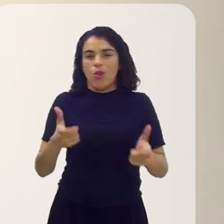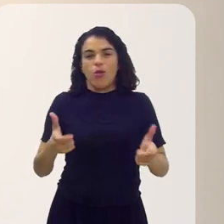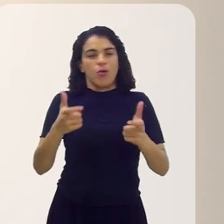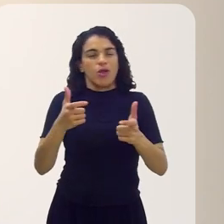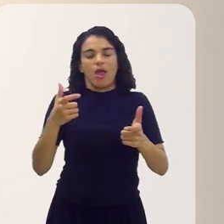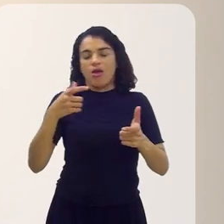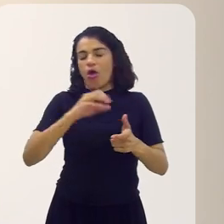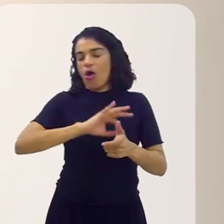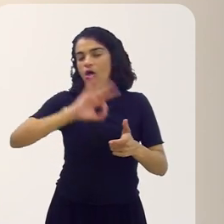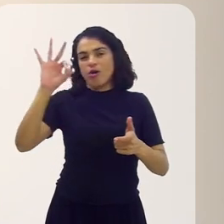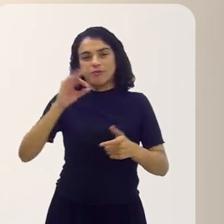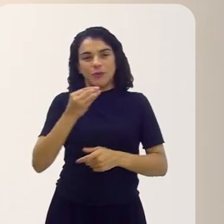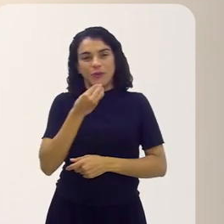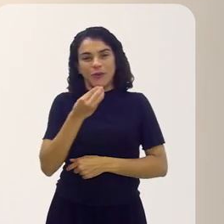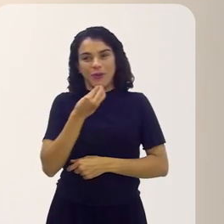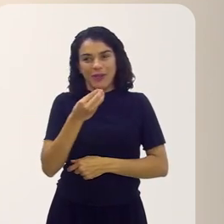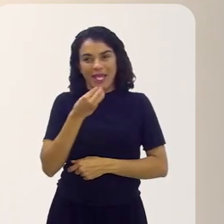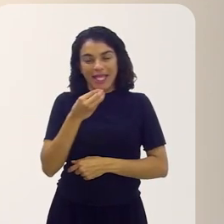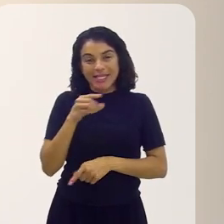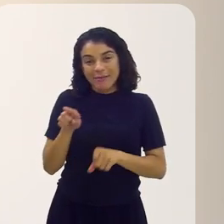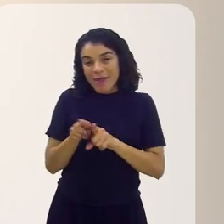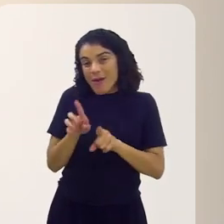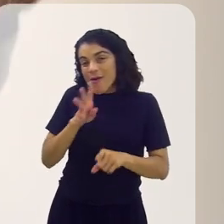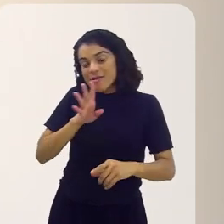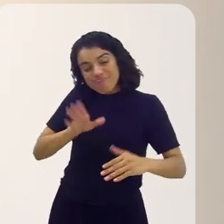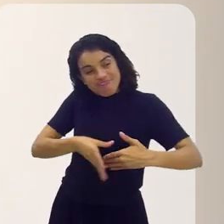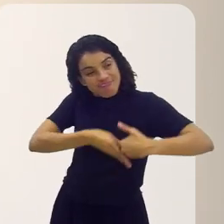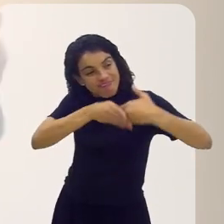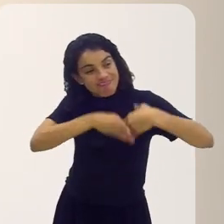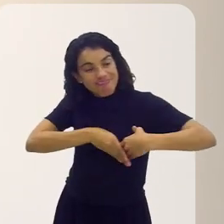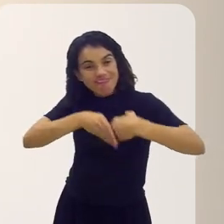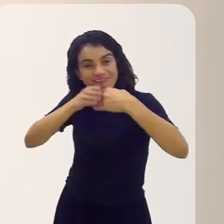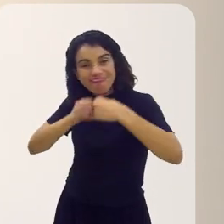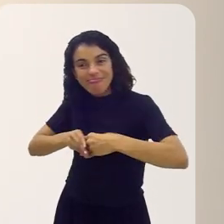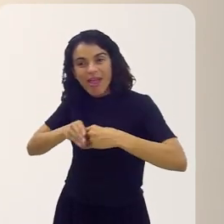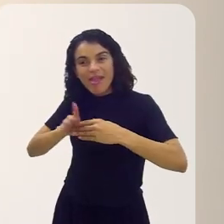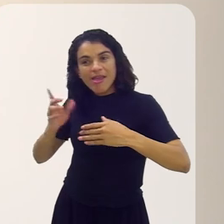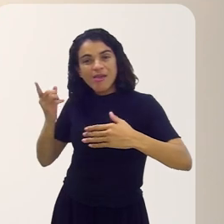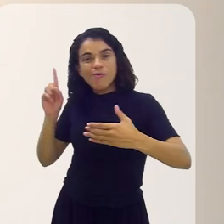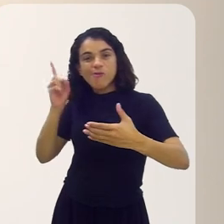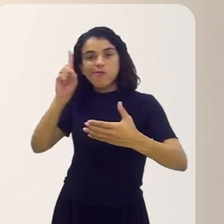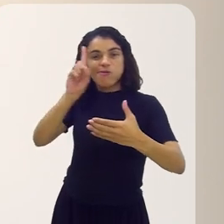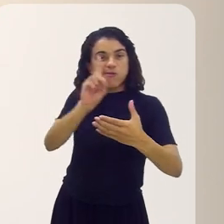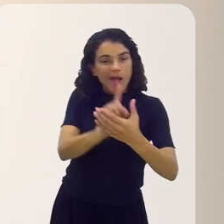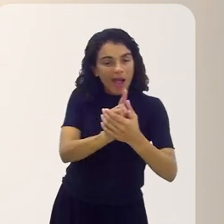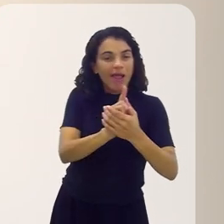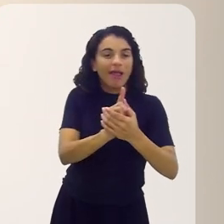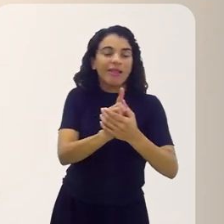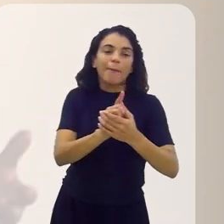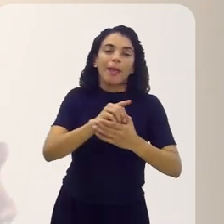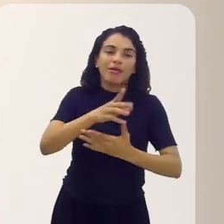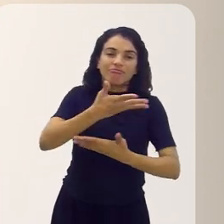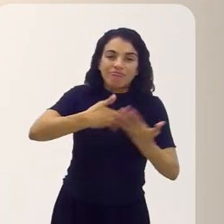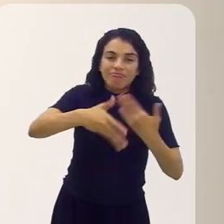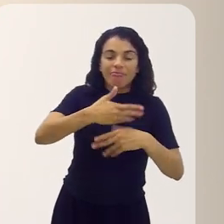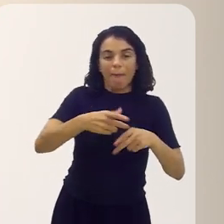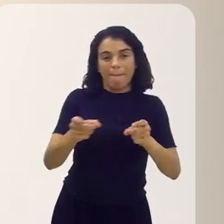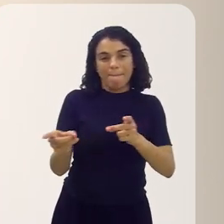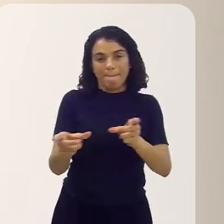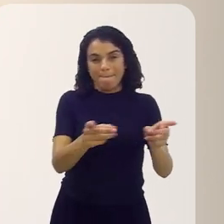excelente oportunidade para você conhecer outros desenvolvedores e começar a entrar no mercado.